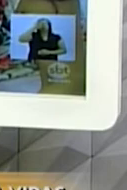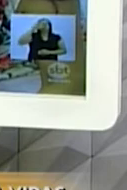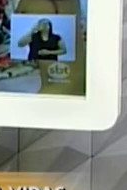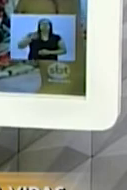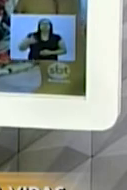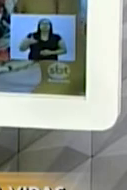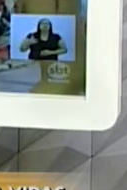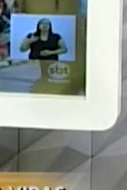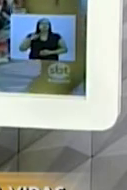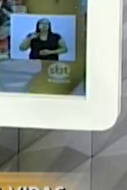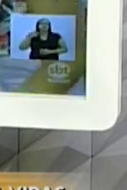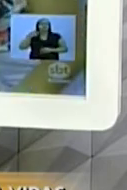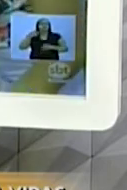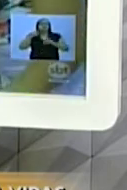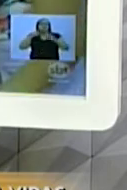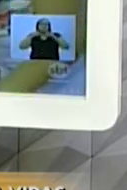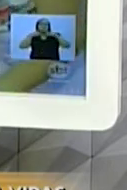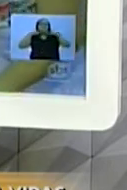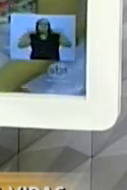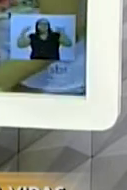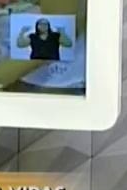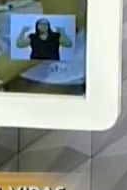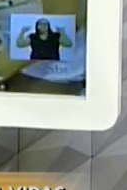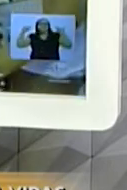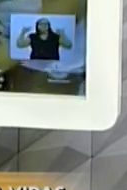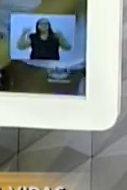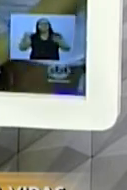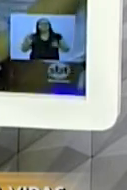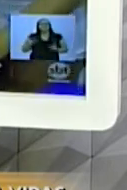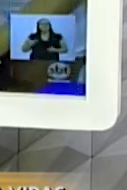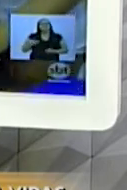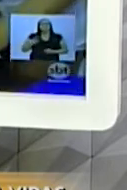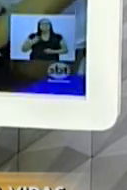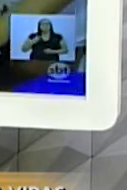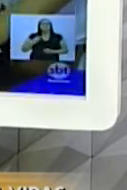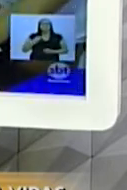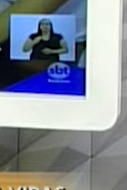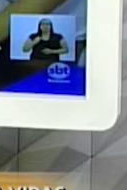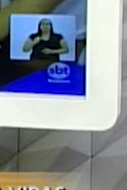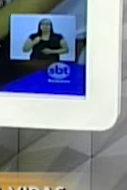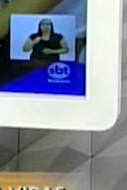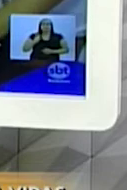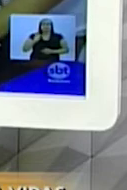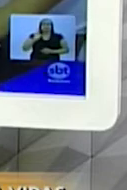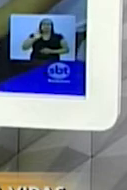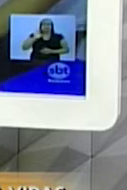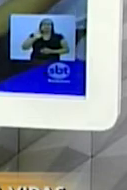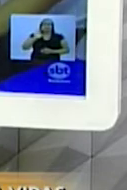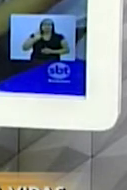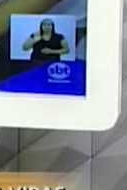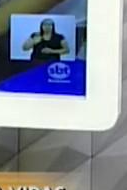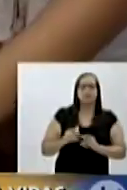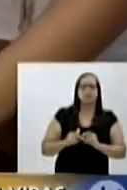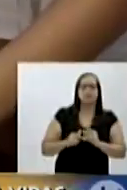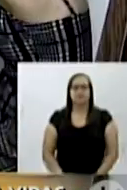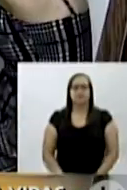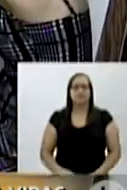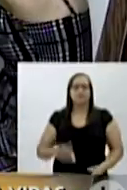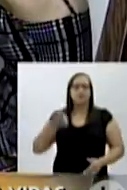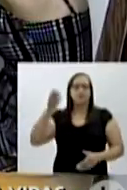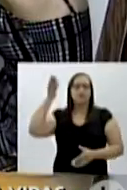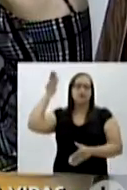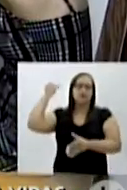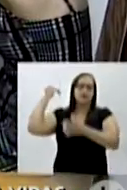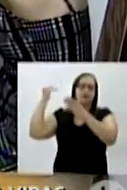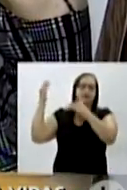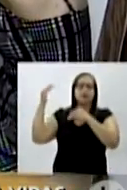Nós vamos ver agora duas histórias que comprovam que o ensino vai além de qualquer limitação. Antes